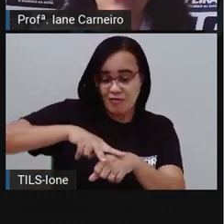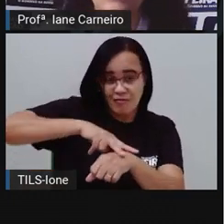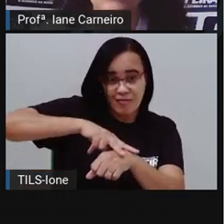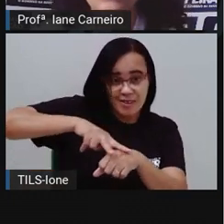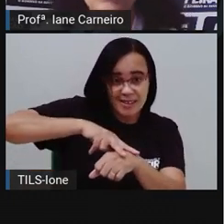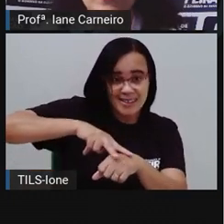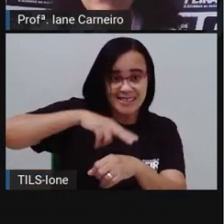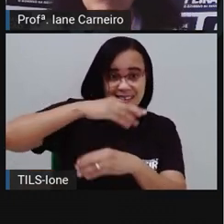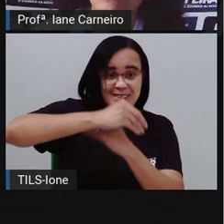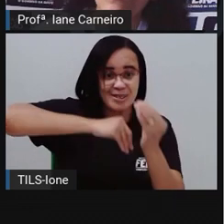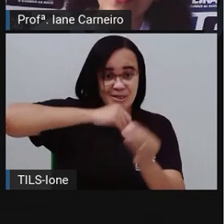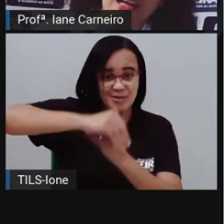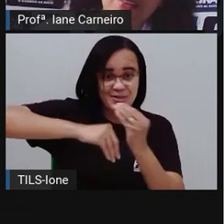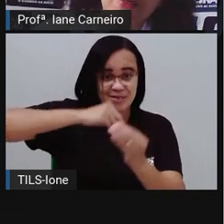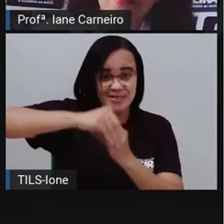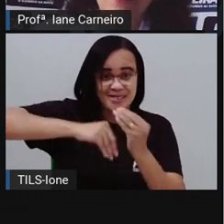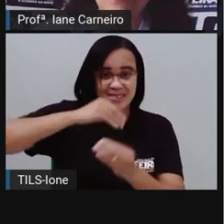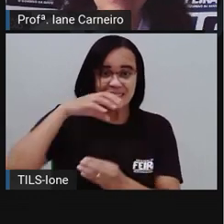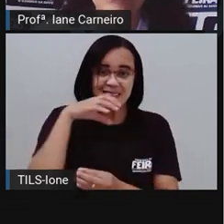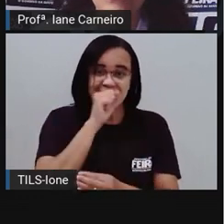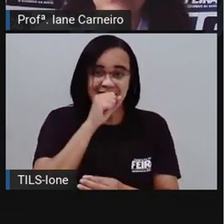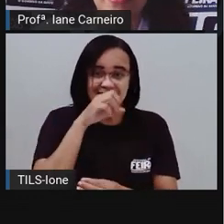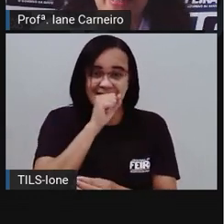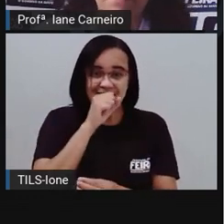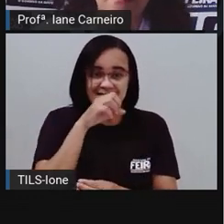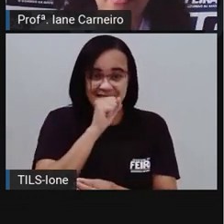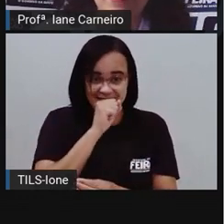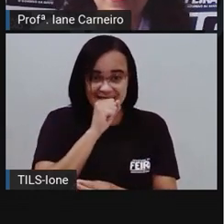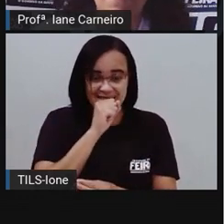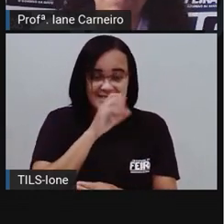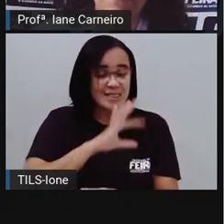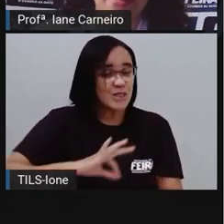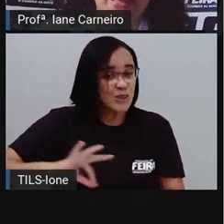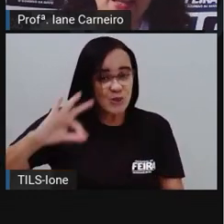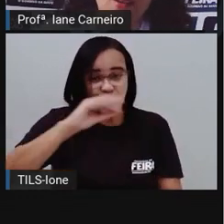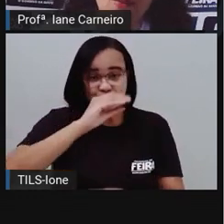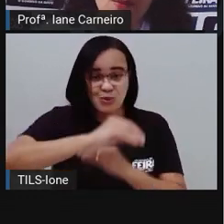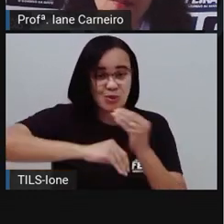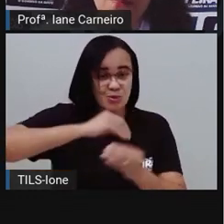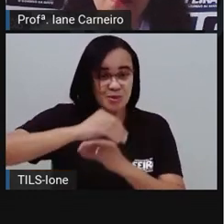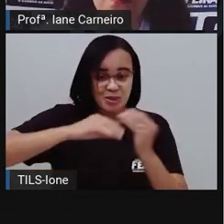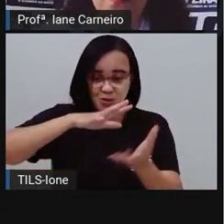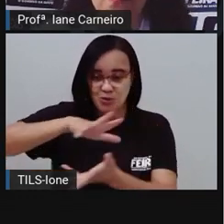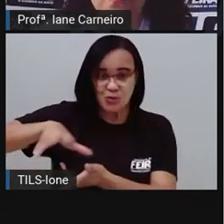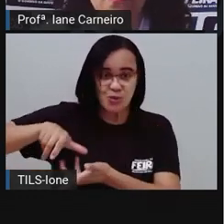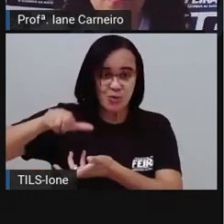Tudo isso misturado, o mundo fica mais belo.